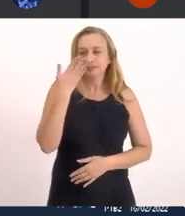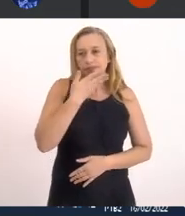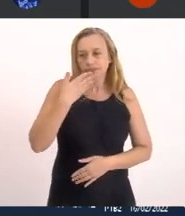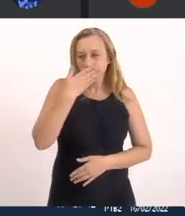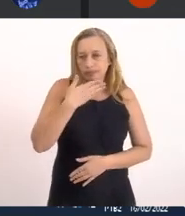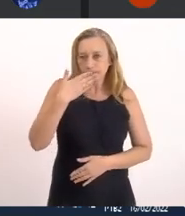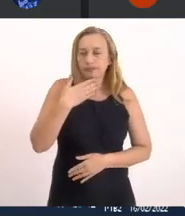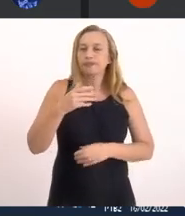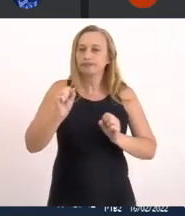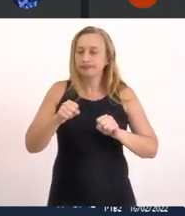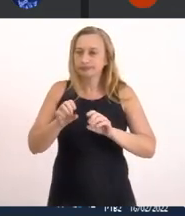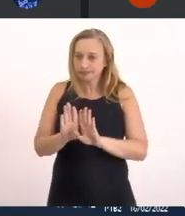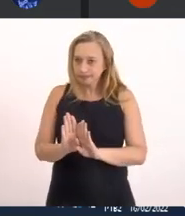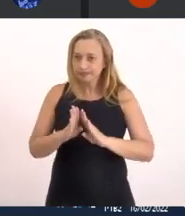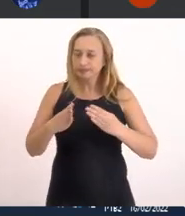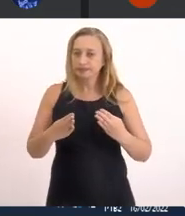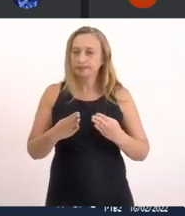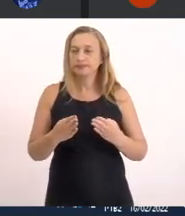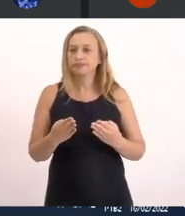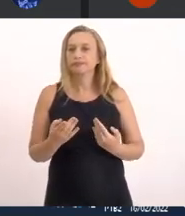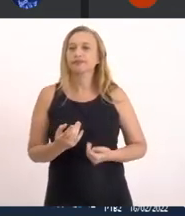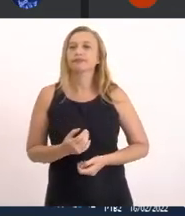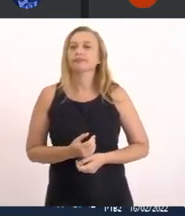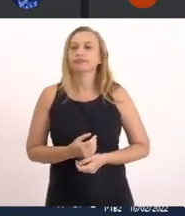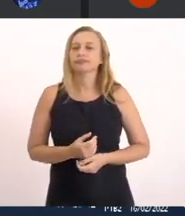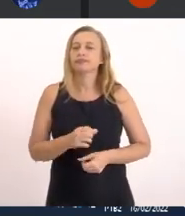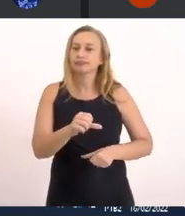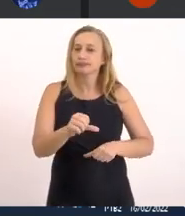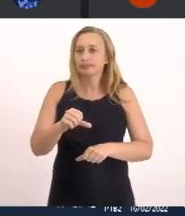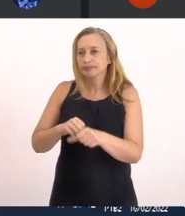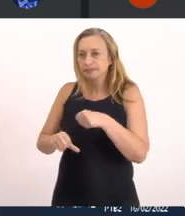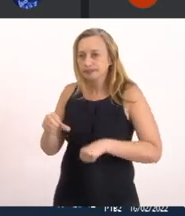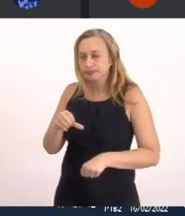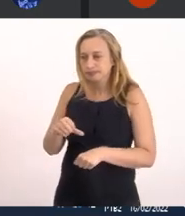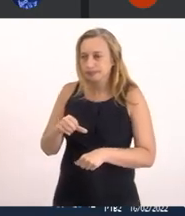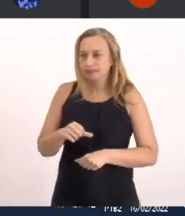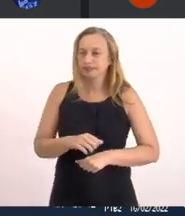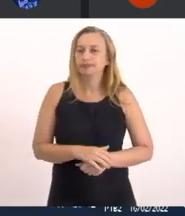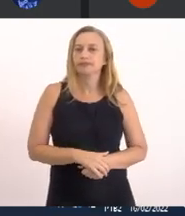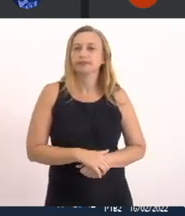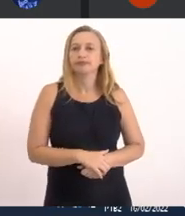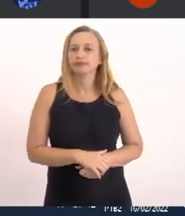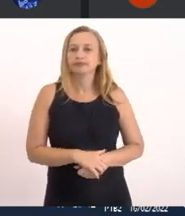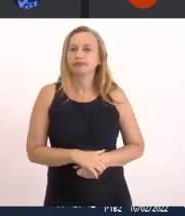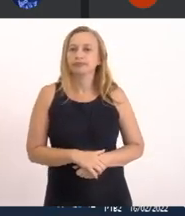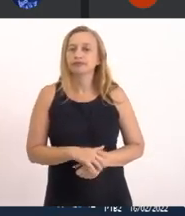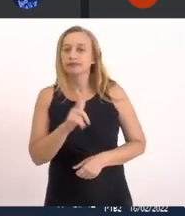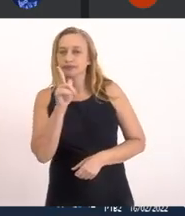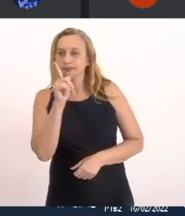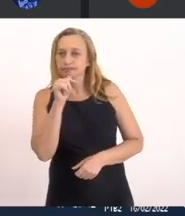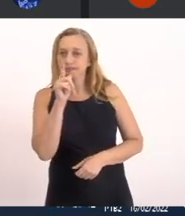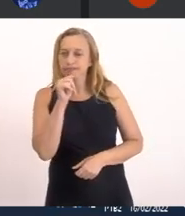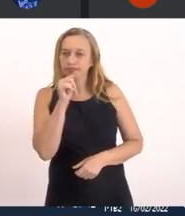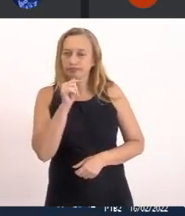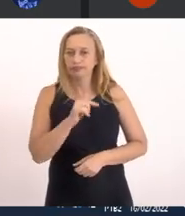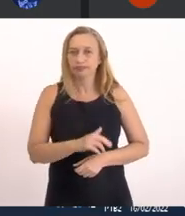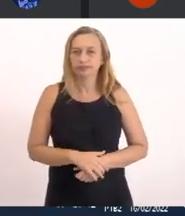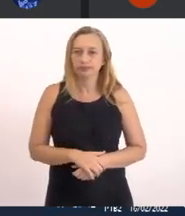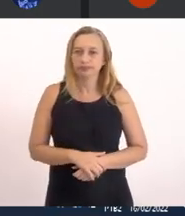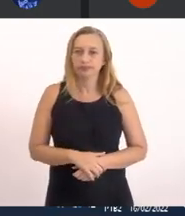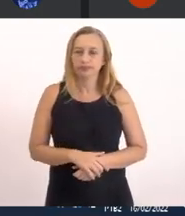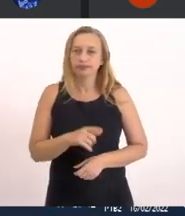Nessa abertura Nessa intercomunicação Nessa troca De Águas E você